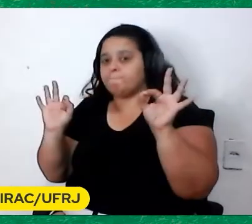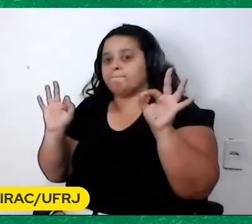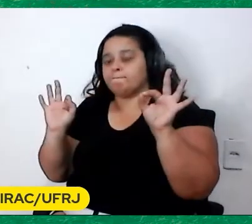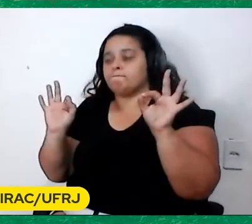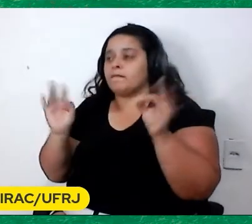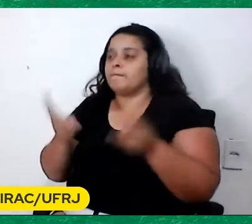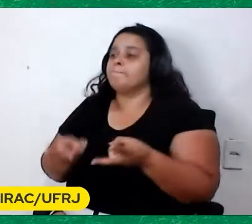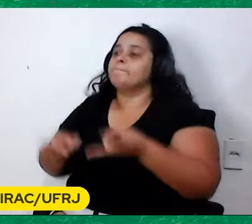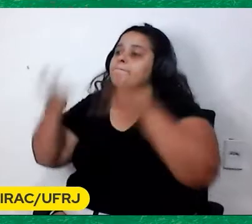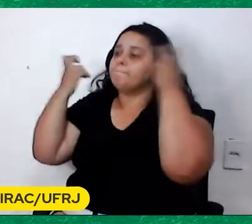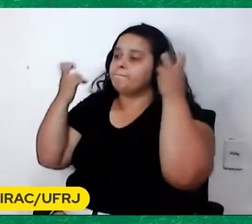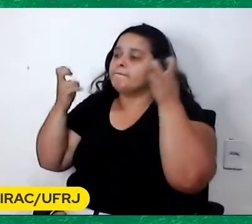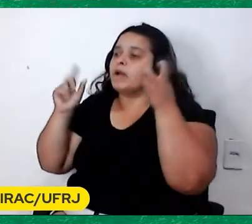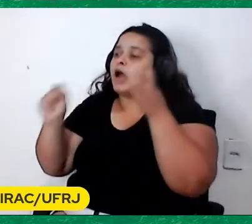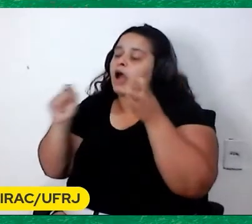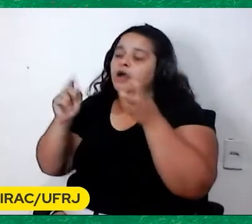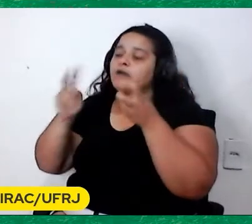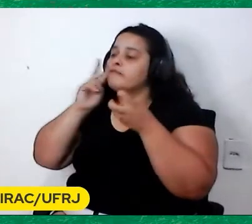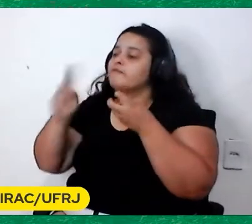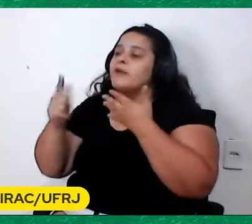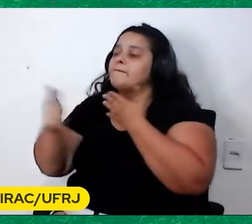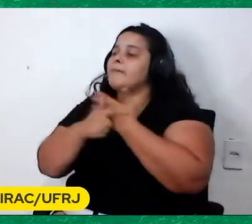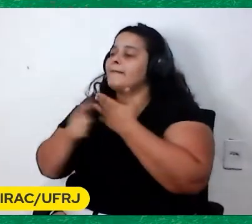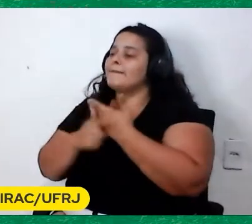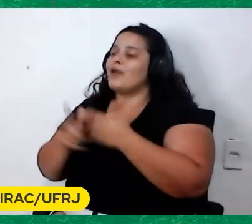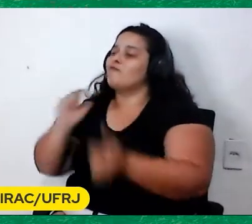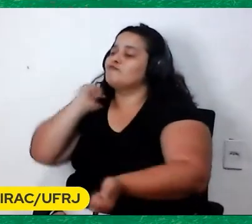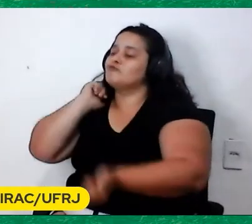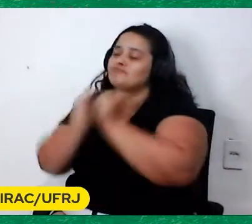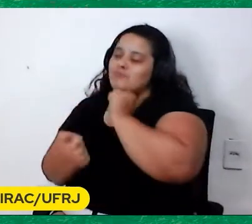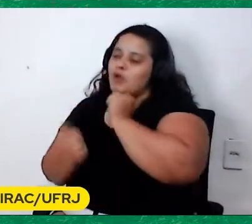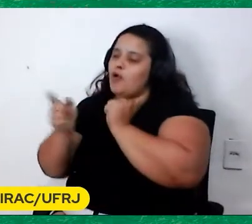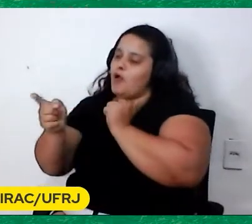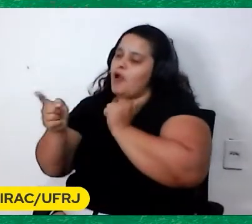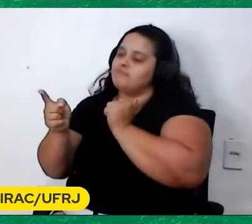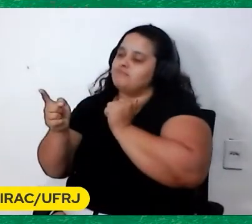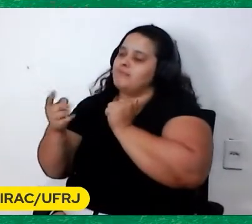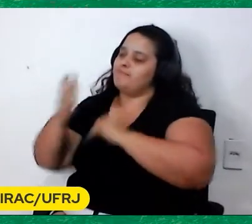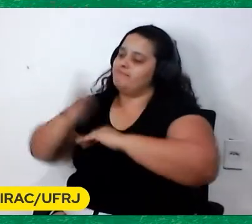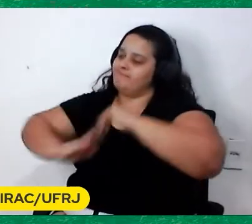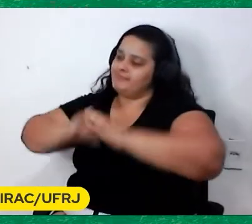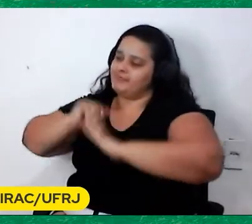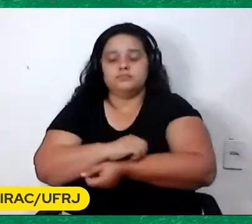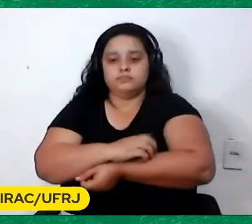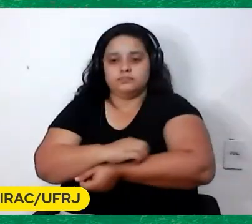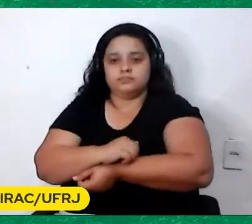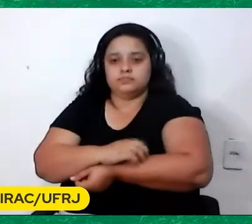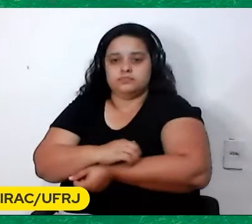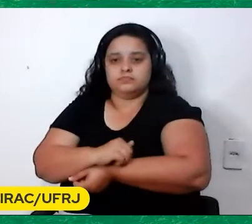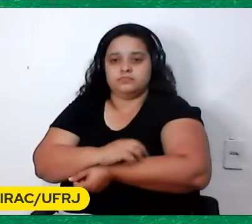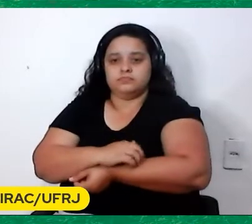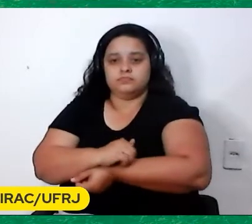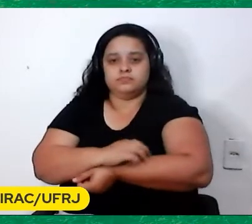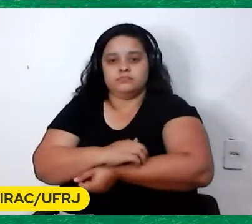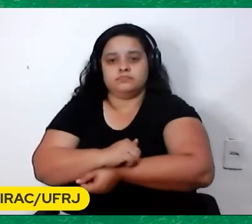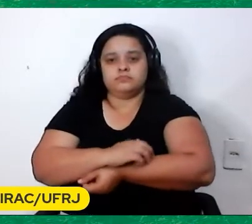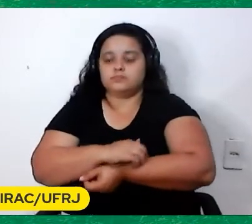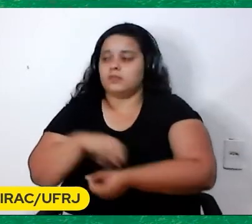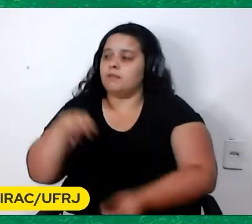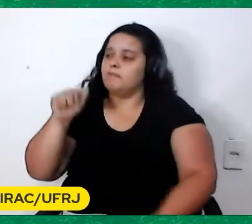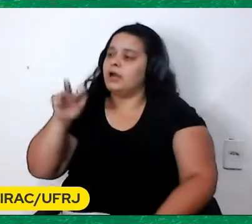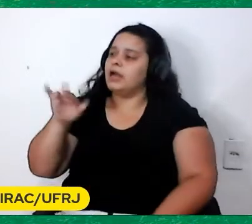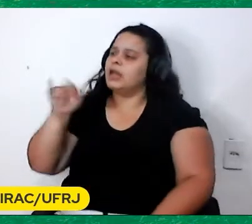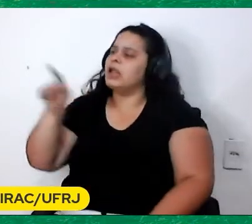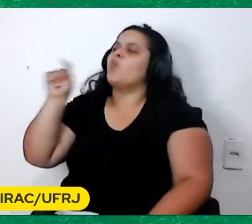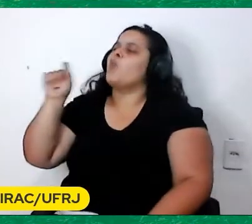Perceber O papel Do futebol Nessa carreira E na vida Do Capô Queria entender O que você